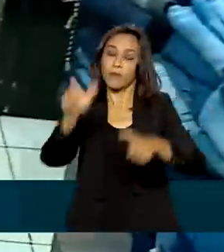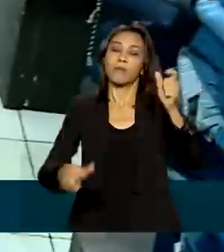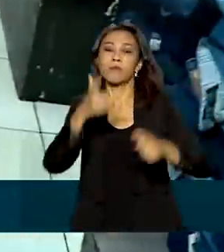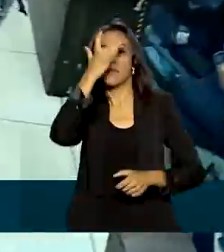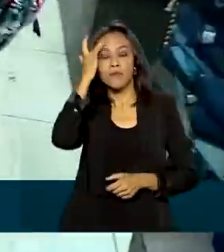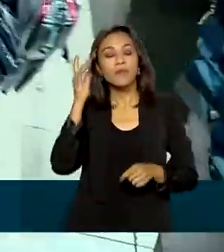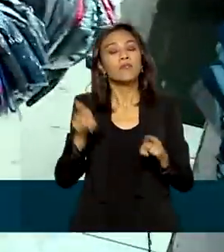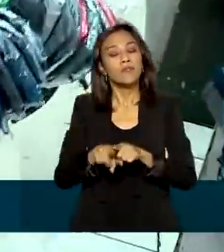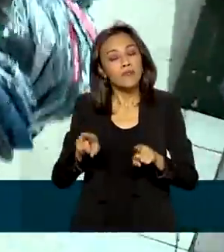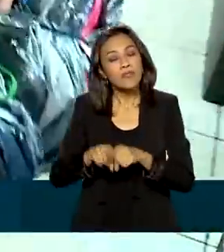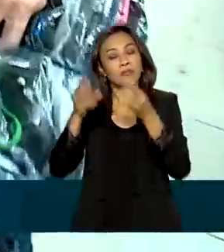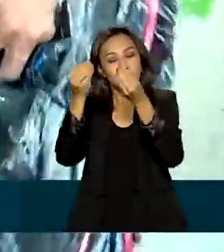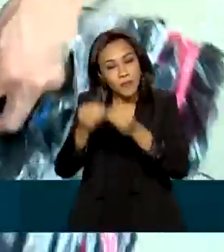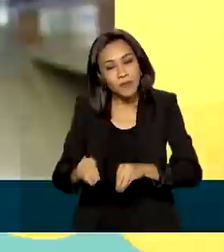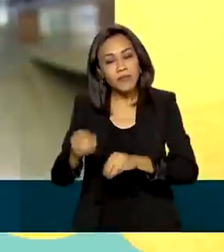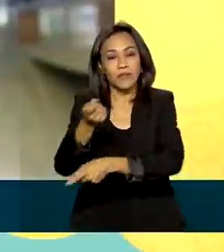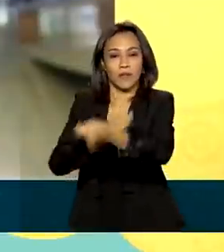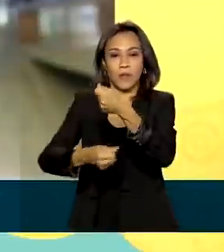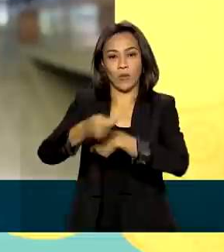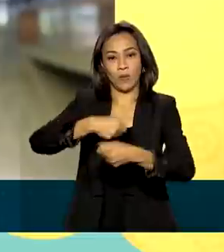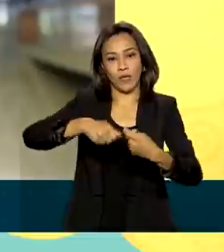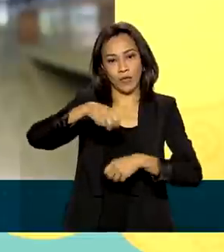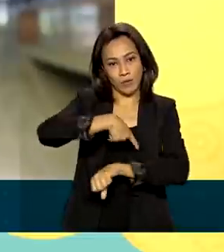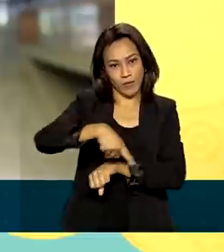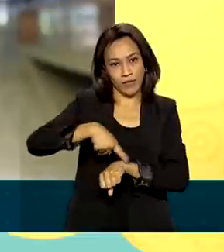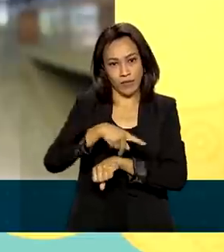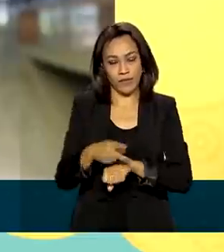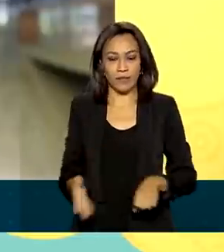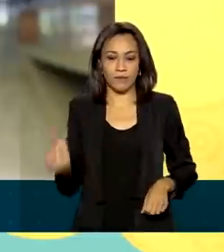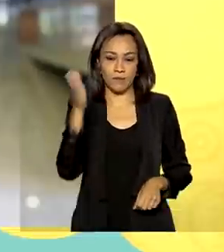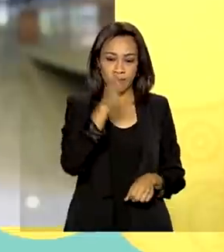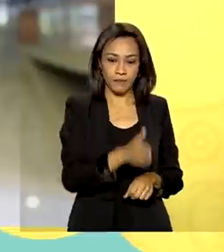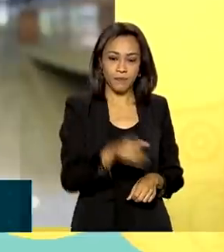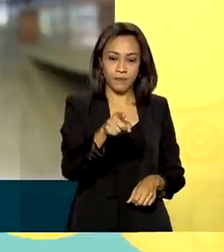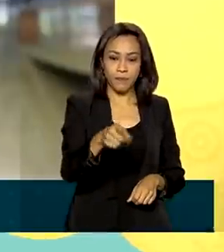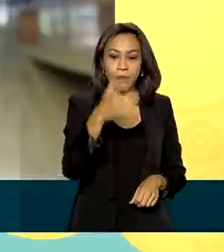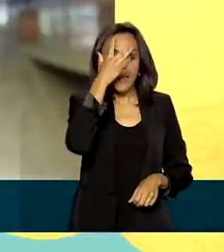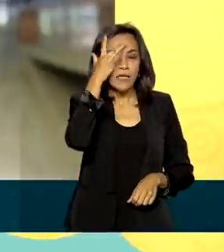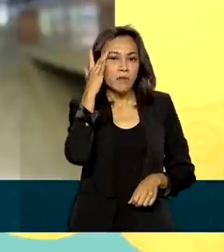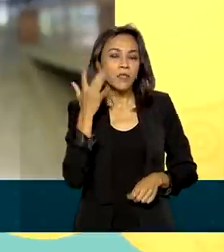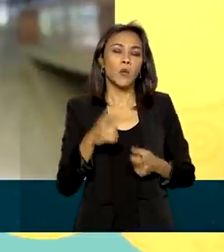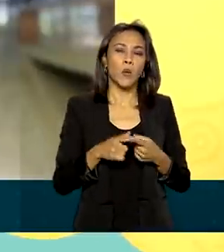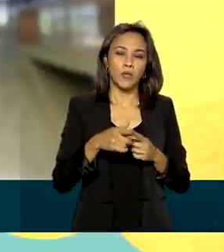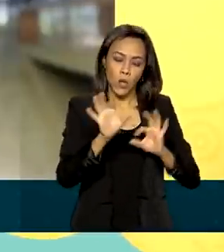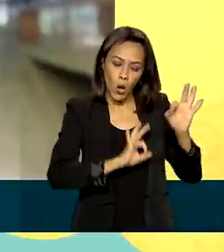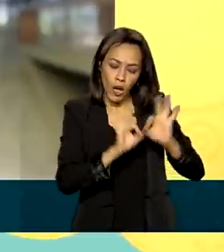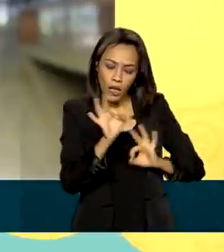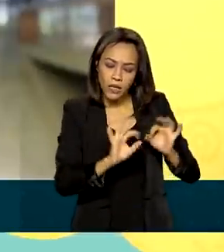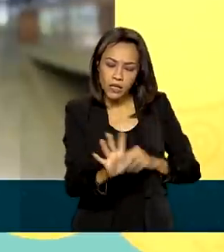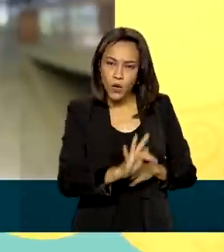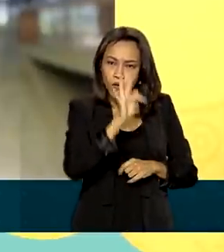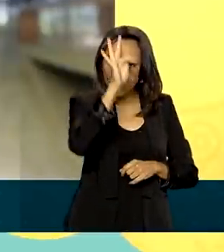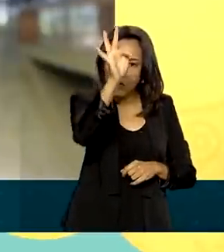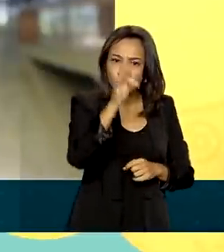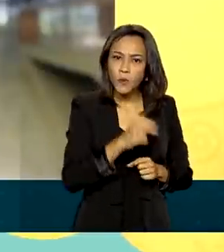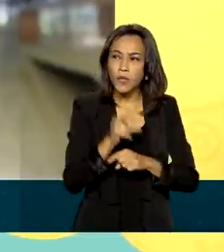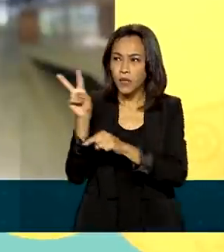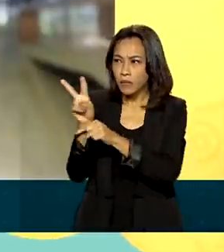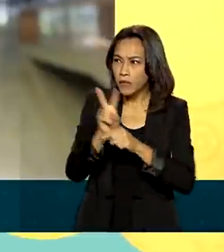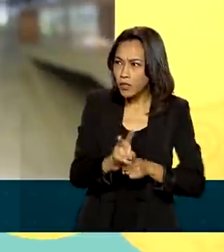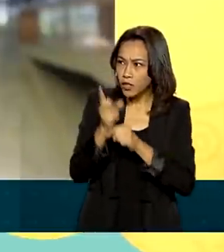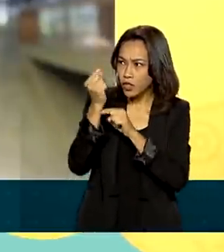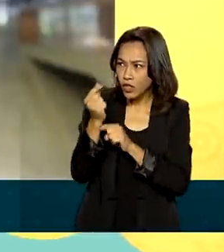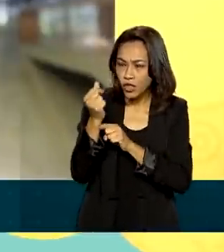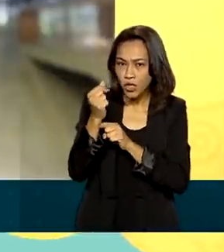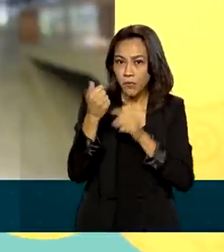compromete a economia do país. A escolha das pessoas em poupar para seu futuro, tomar crédito de forma planejada para abrir um pequeno